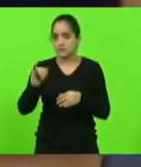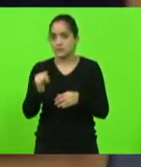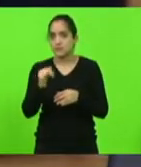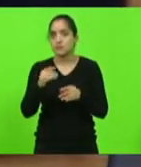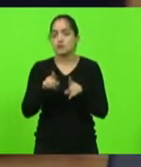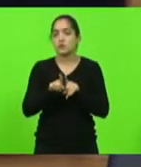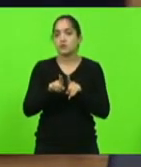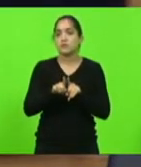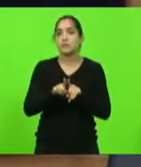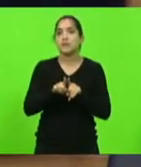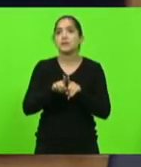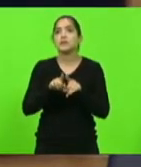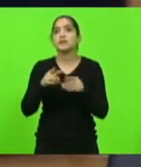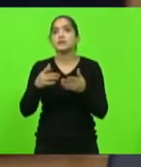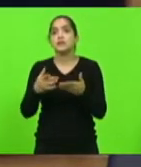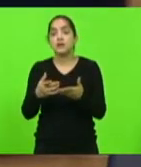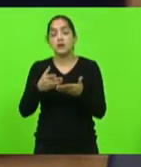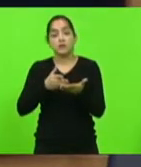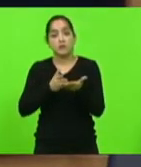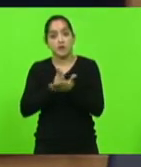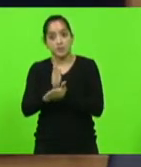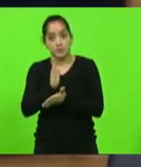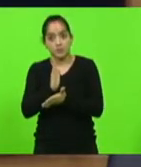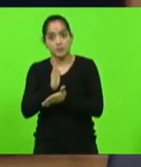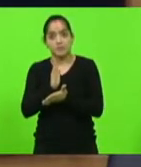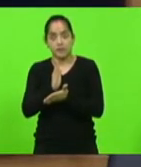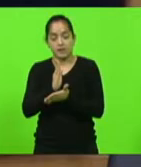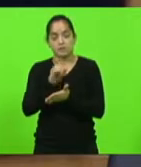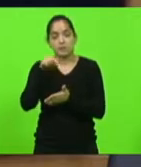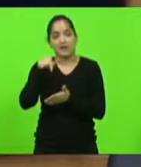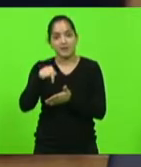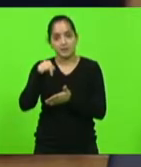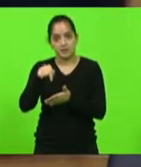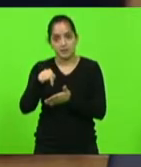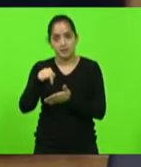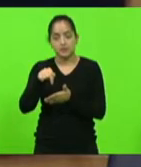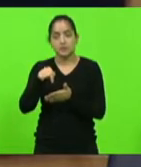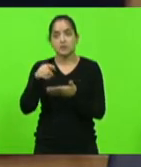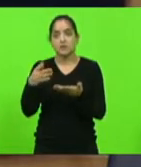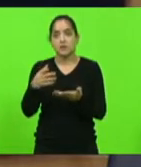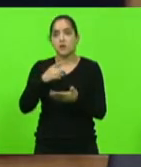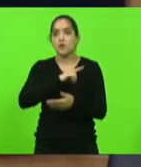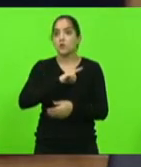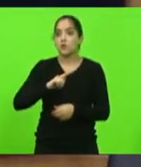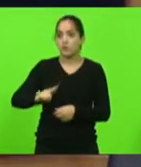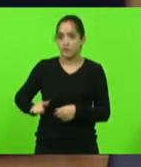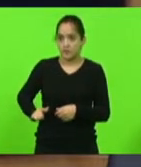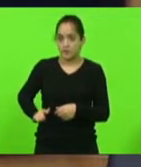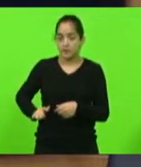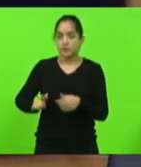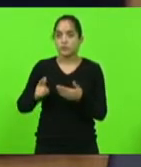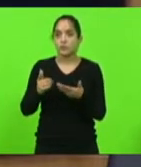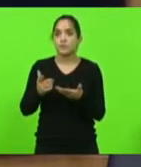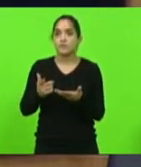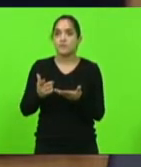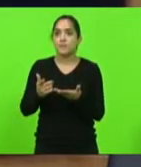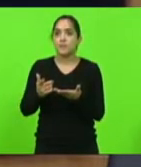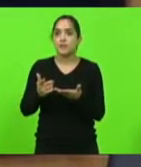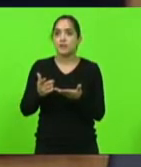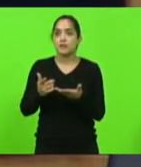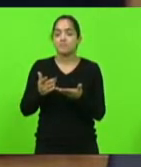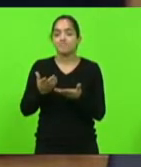temáticas, foi aprovado por esse plenário, governador teve a